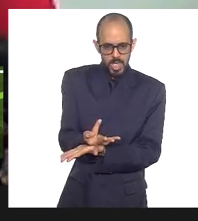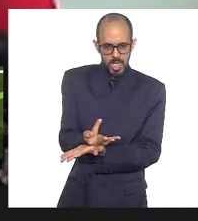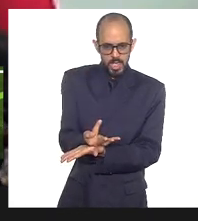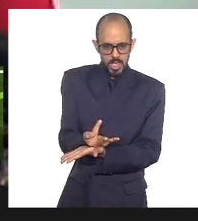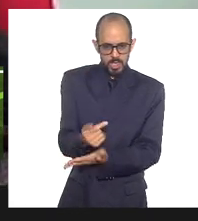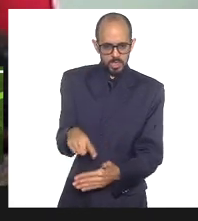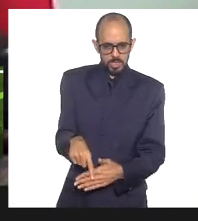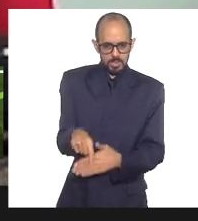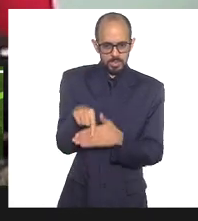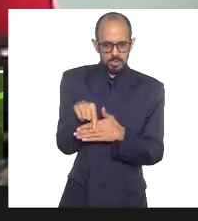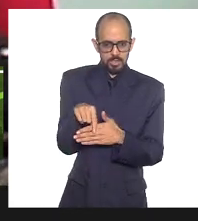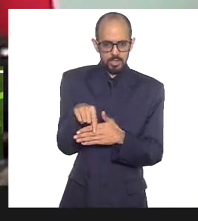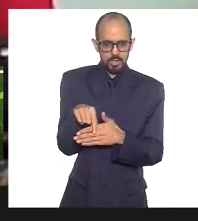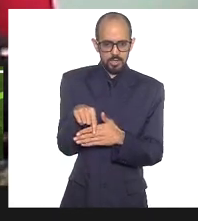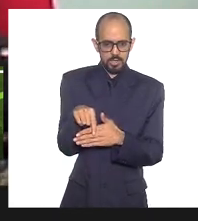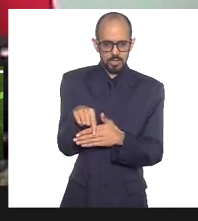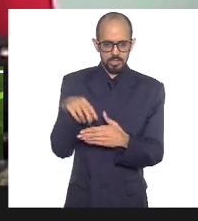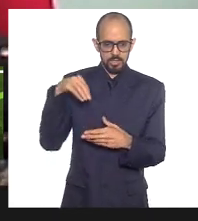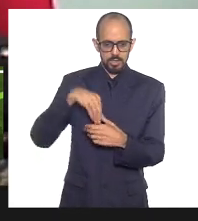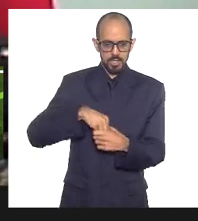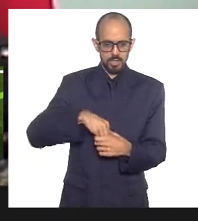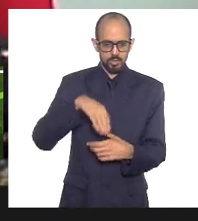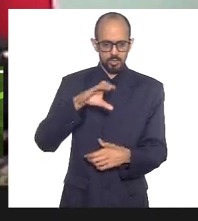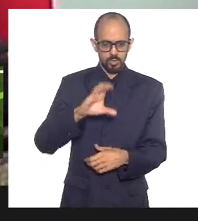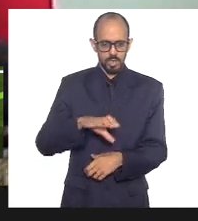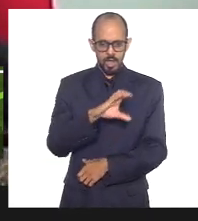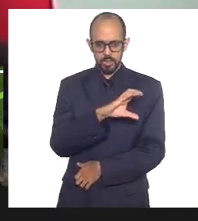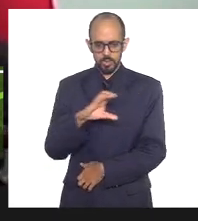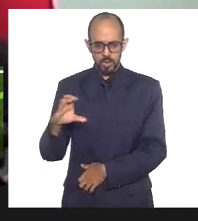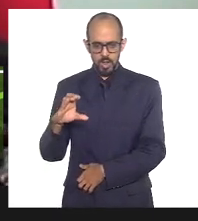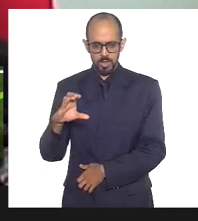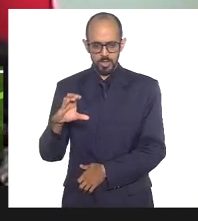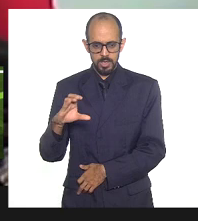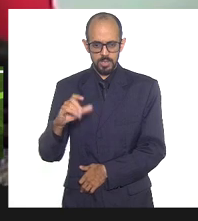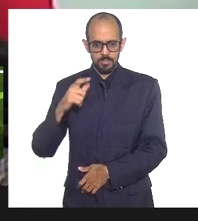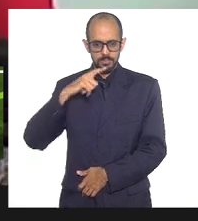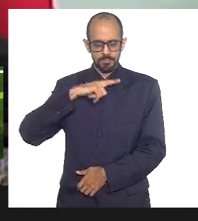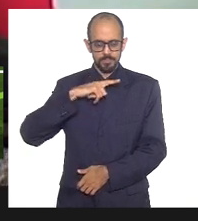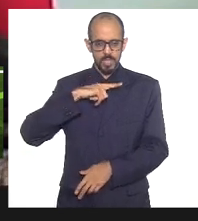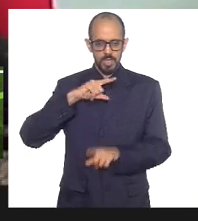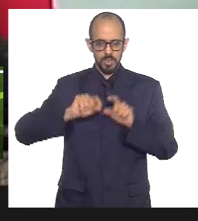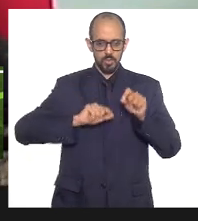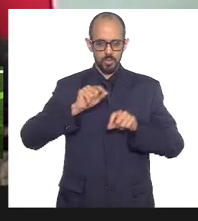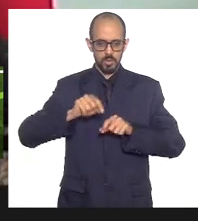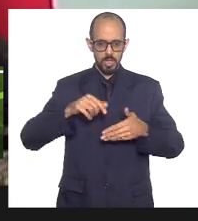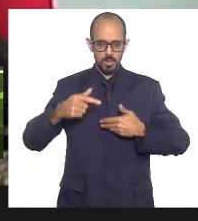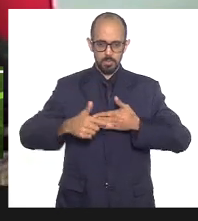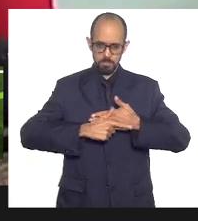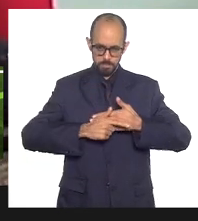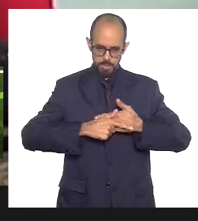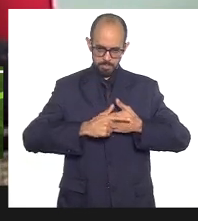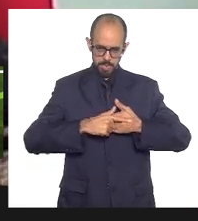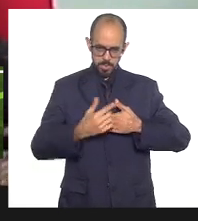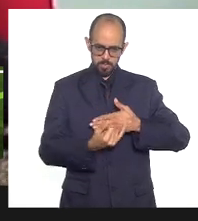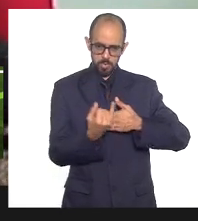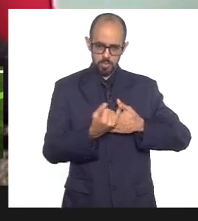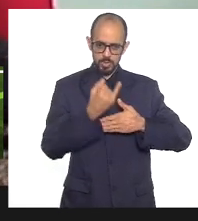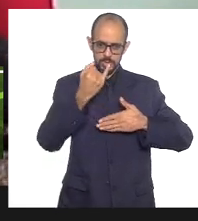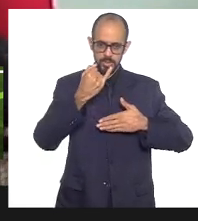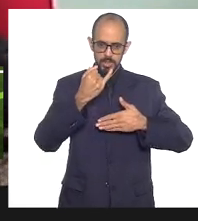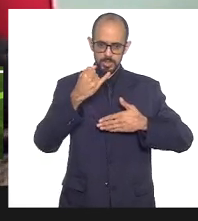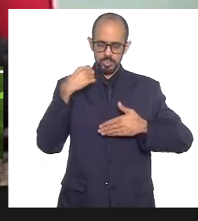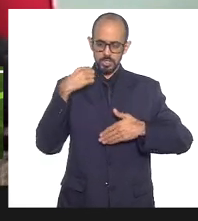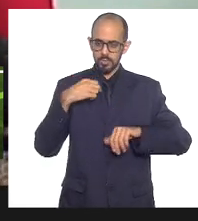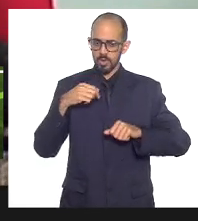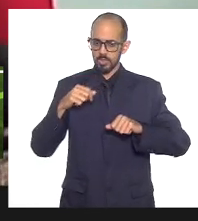das lideranças na Igreja Católica tem, sim, o papel de destaque das nossas freiras, das